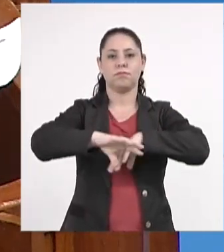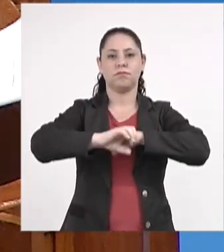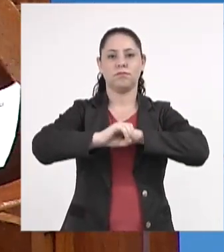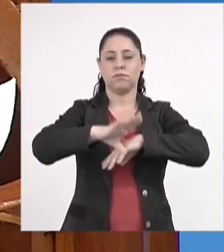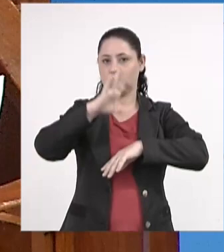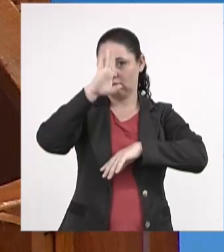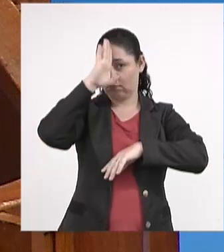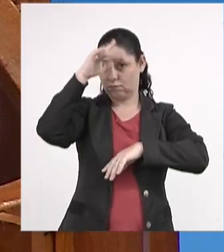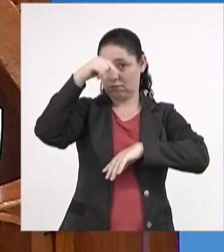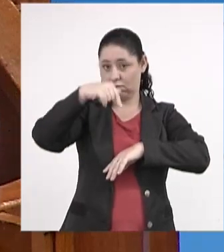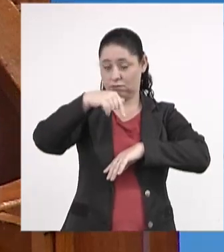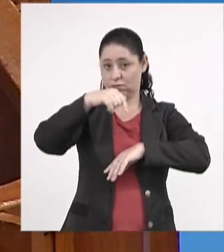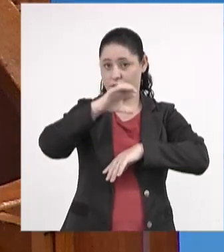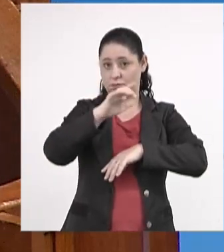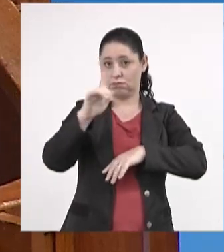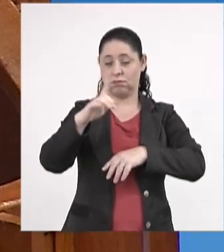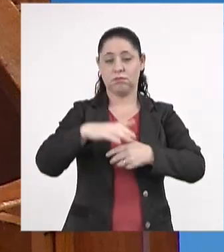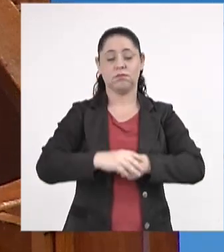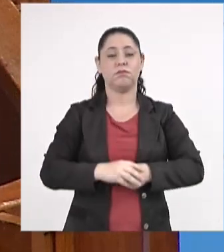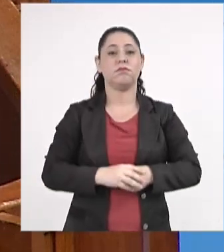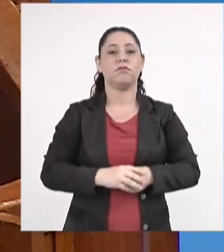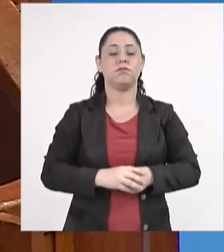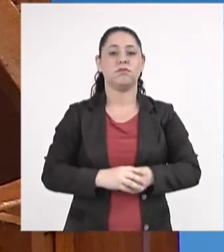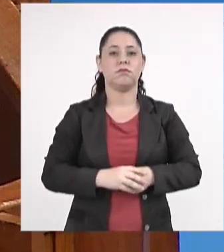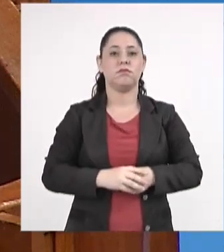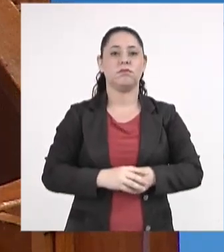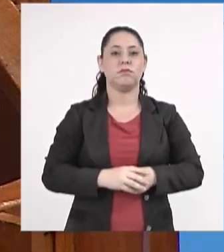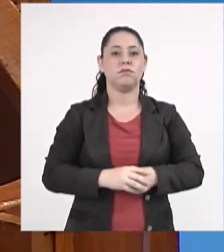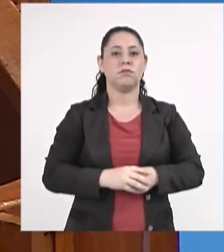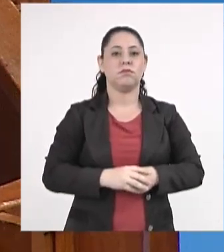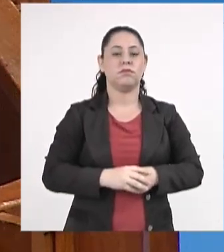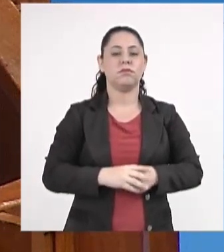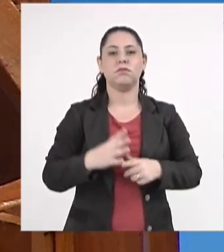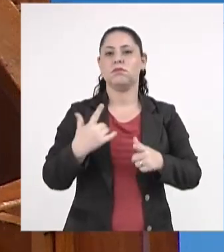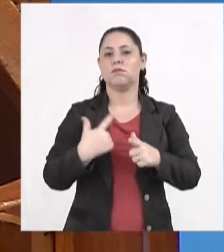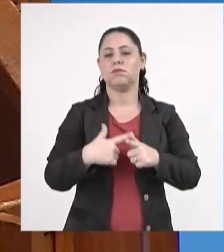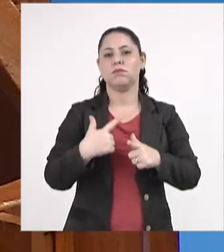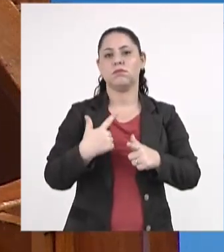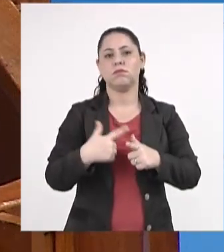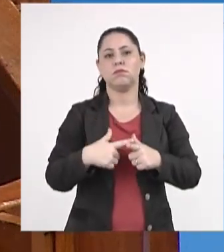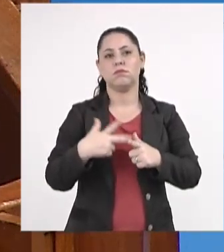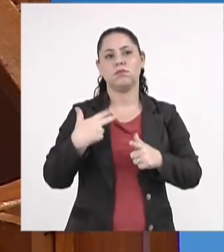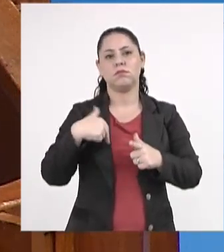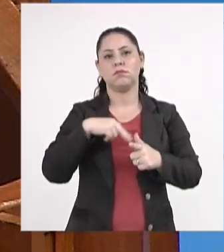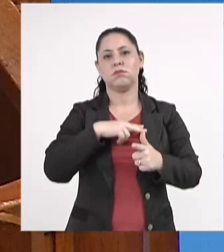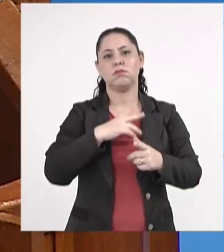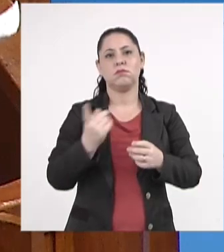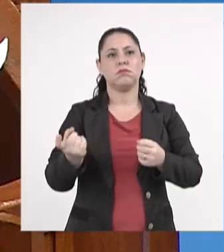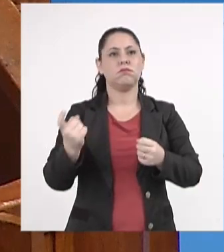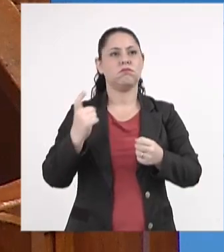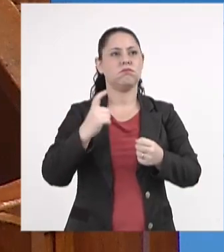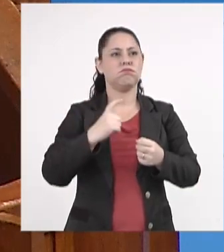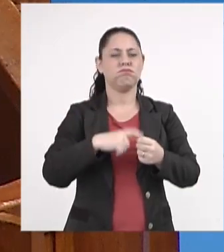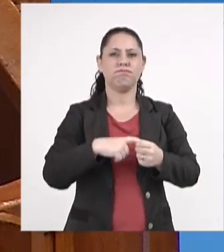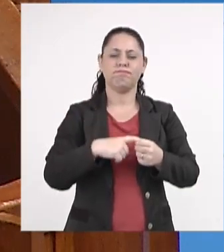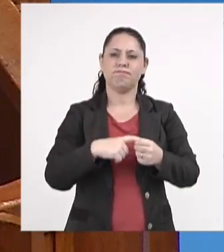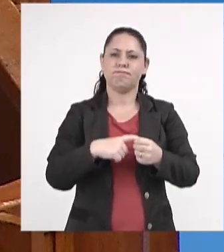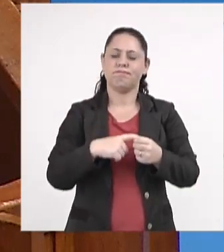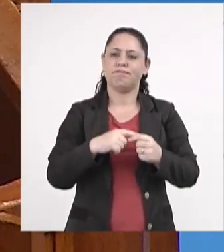principalmente aqui na capital, Campo Grande, porque nós voltamos a uma situação